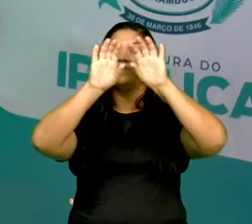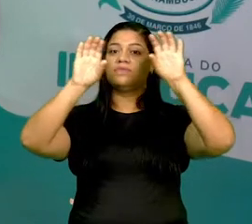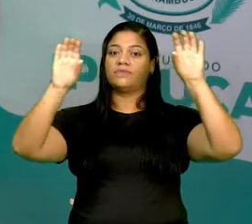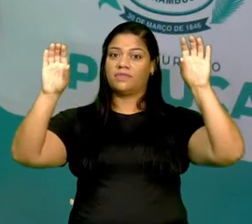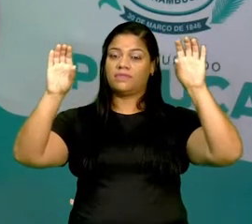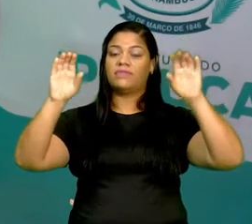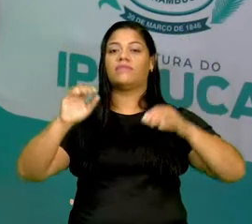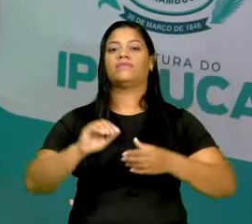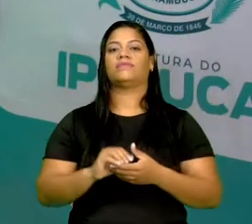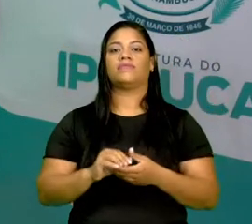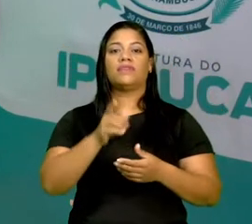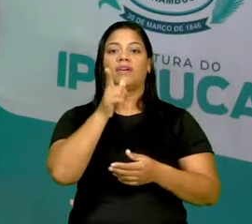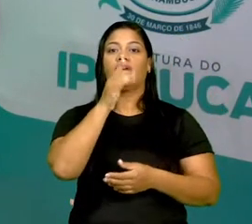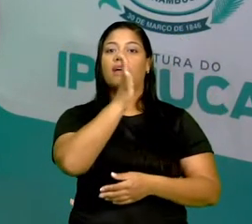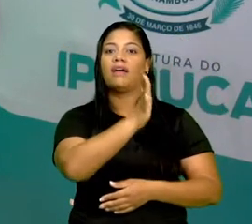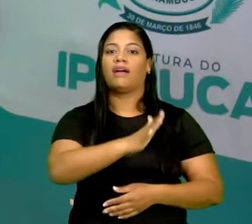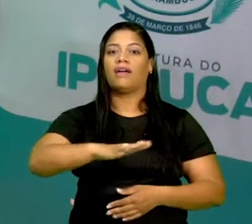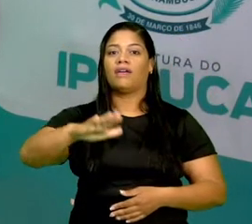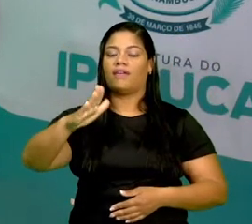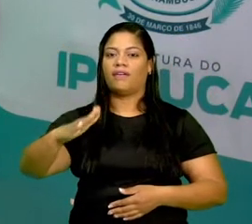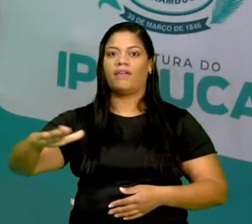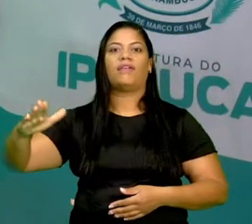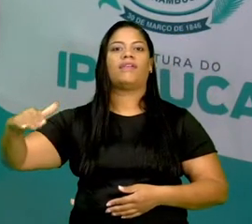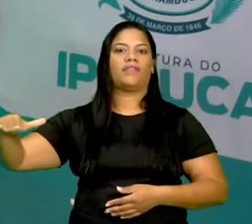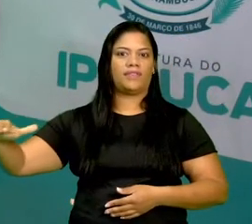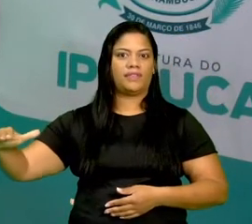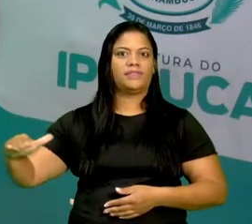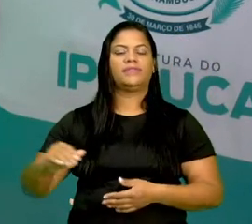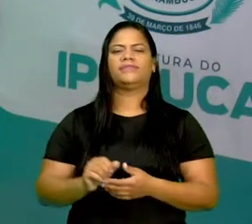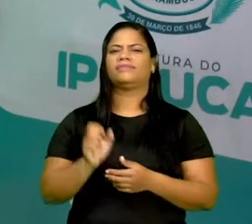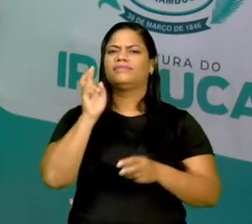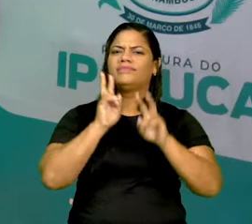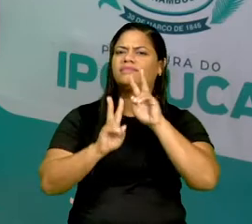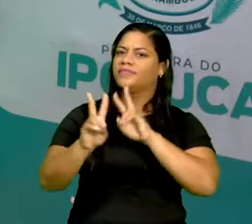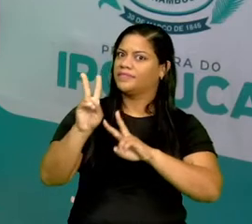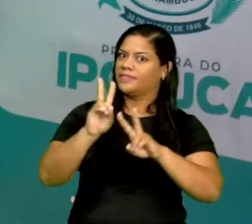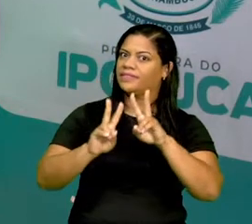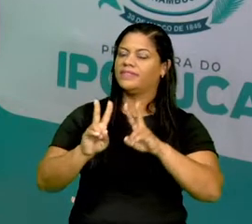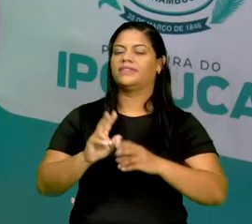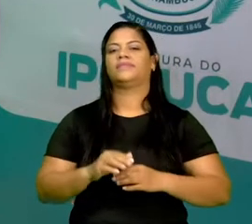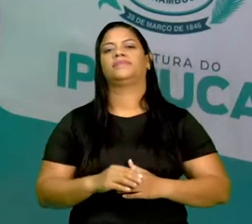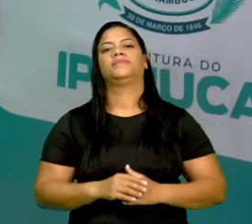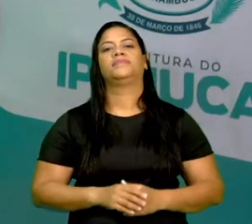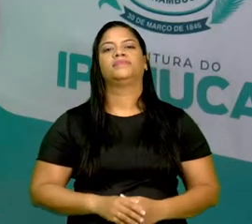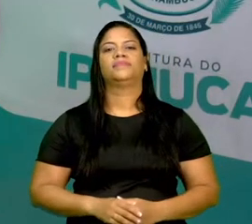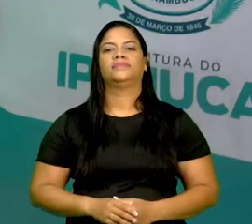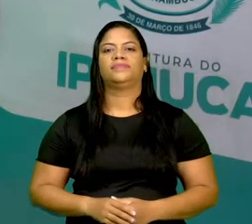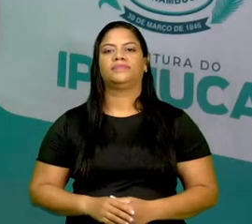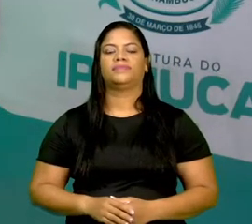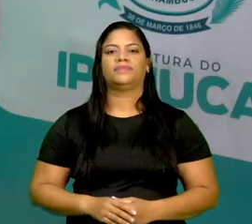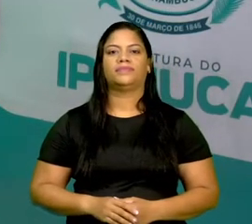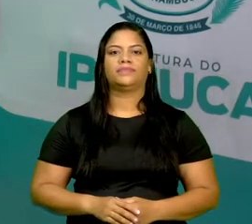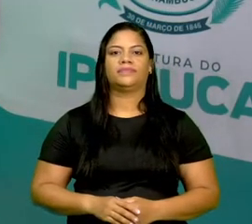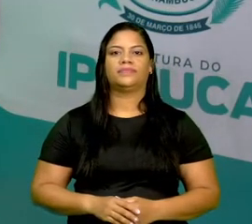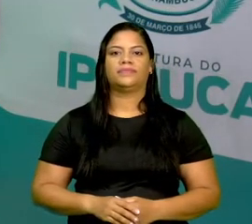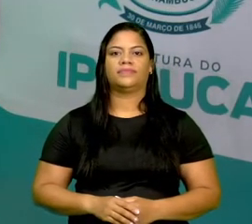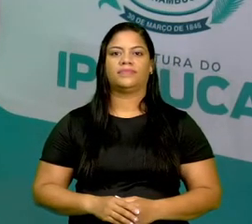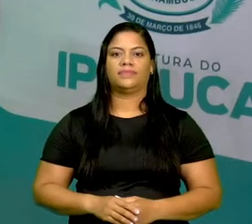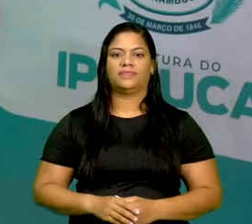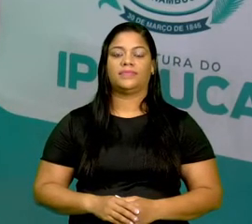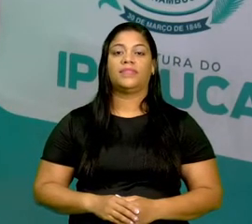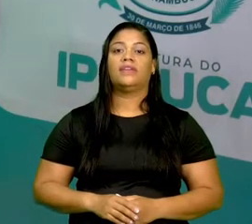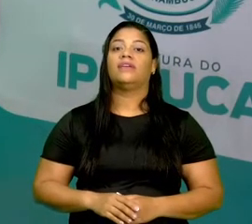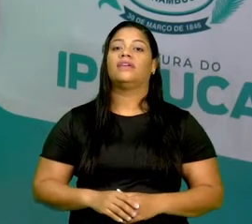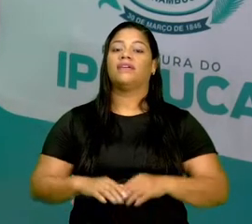e transporte aéreo. Então, vamos analisar. O transporte